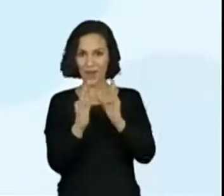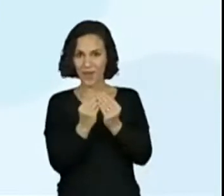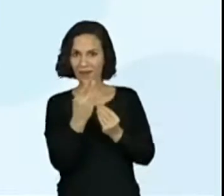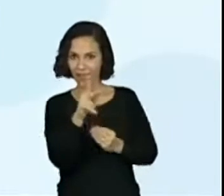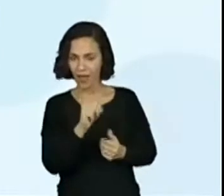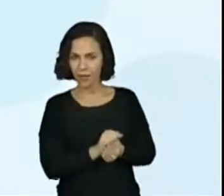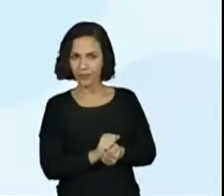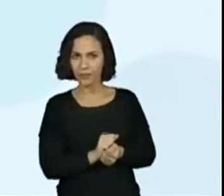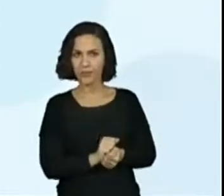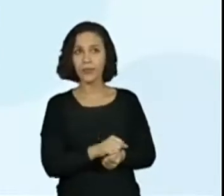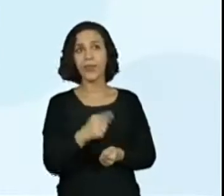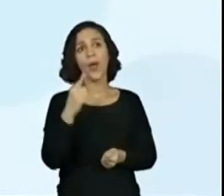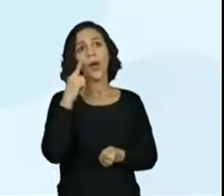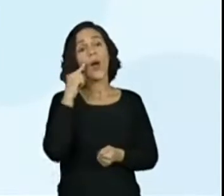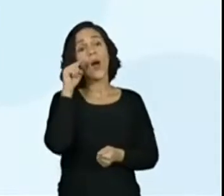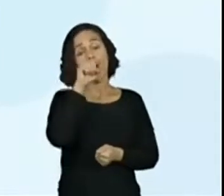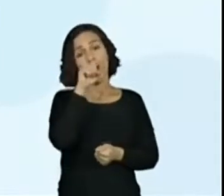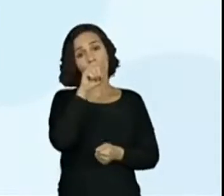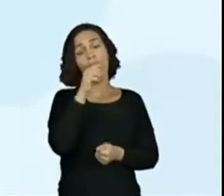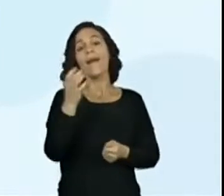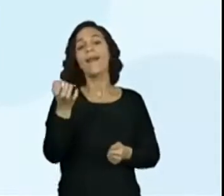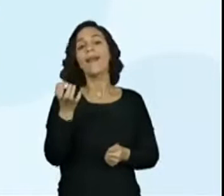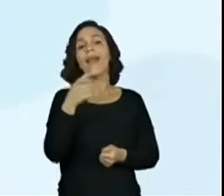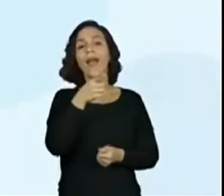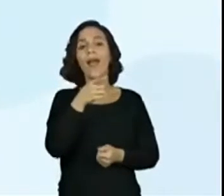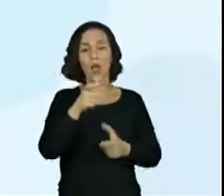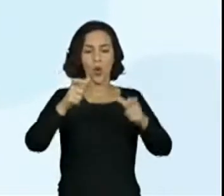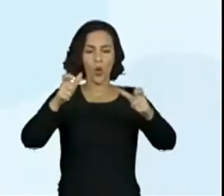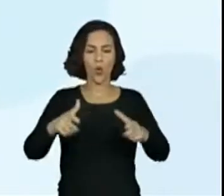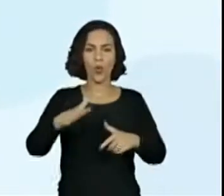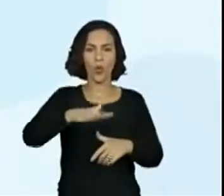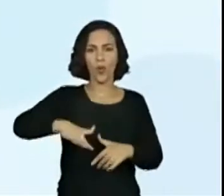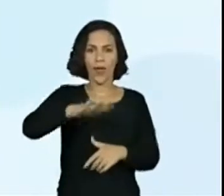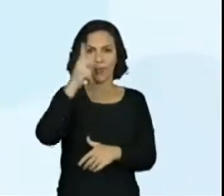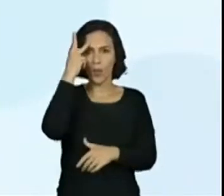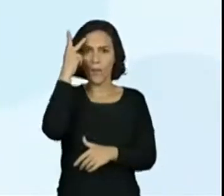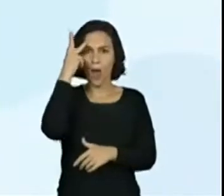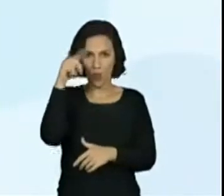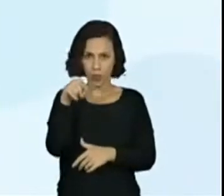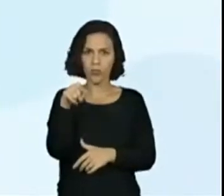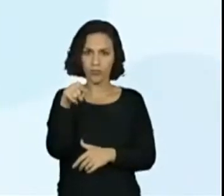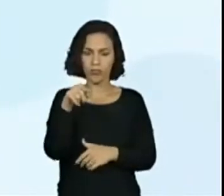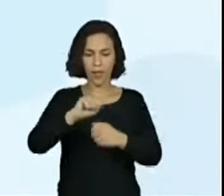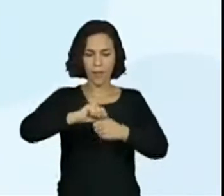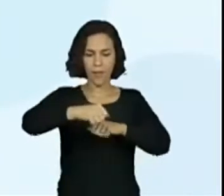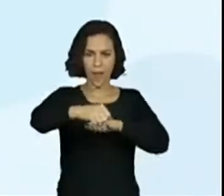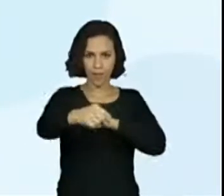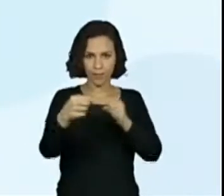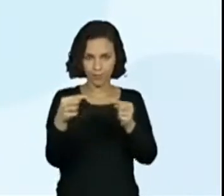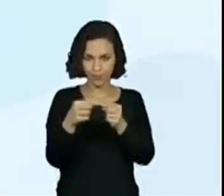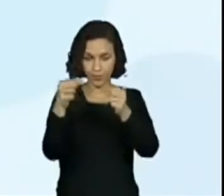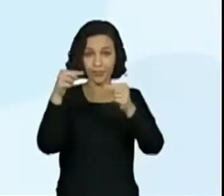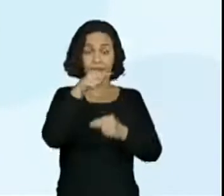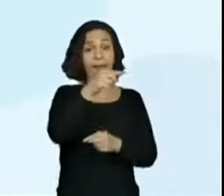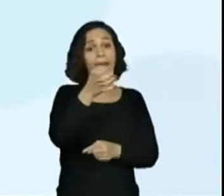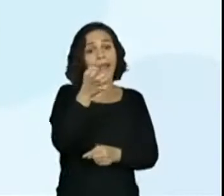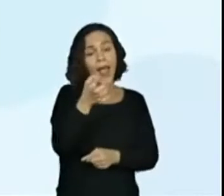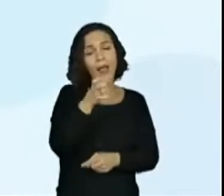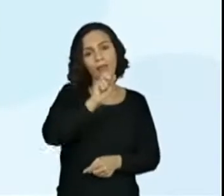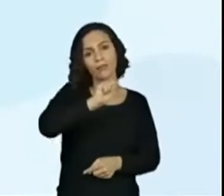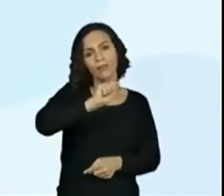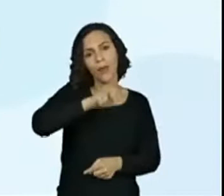desceu, isso aqui é o mapa de uma região da cidade de São Paulo. Elas desceram